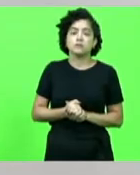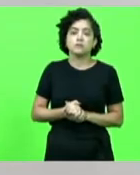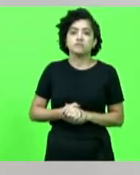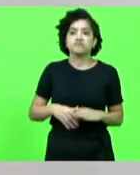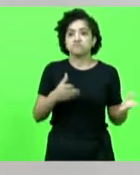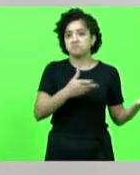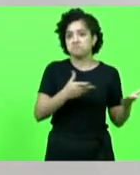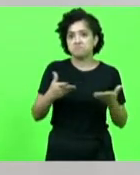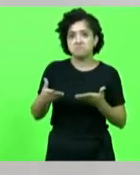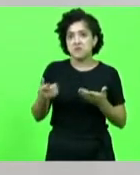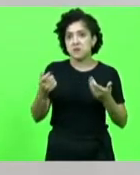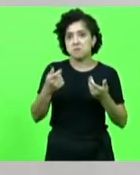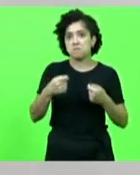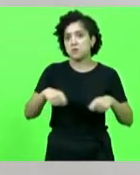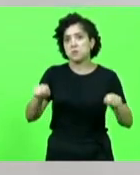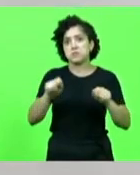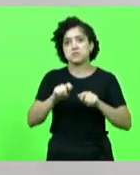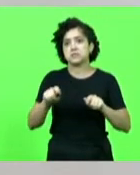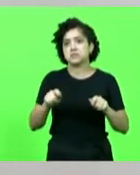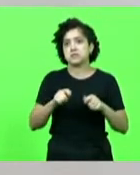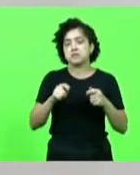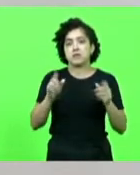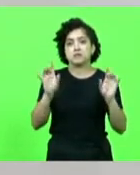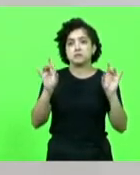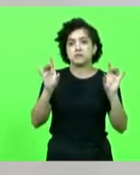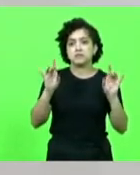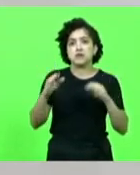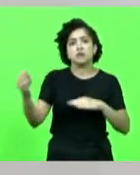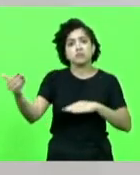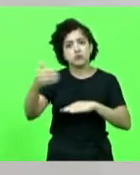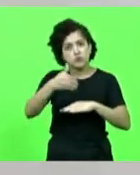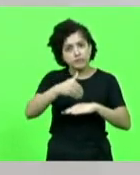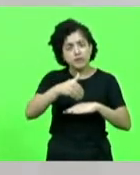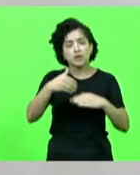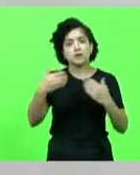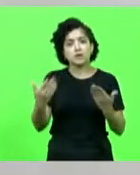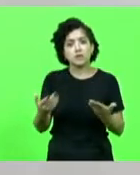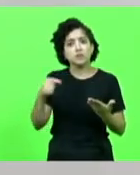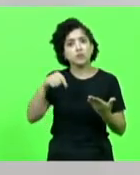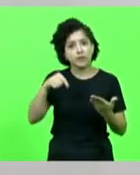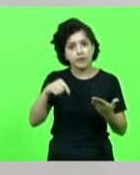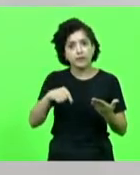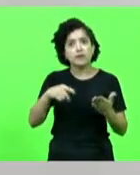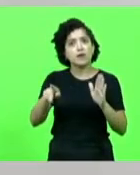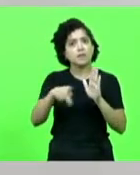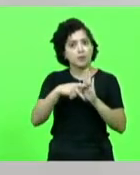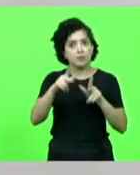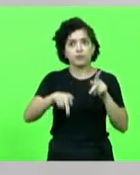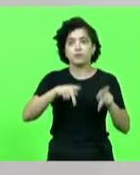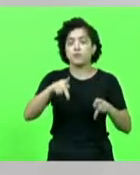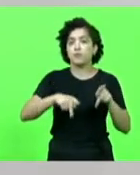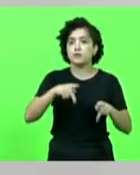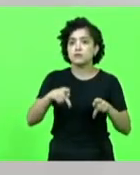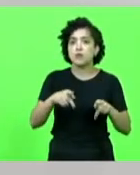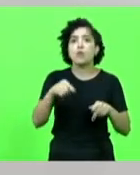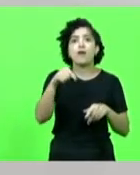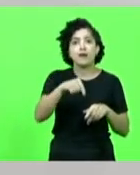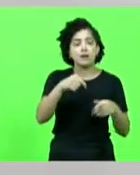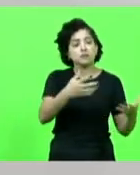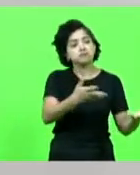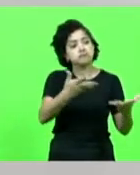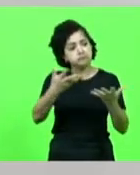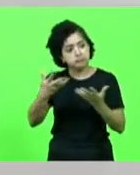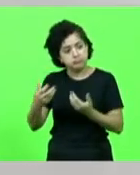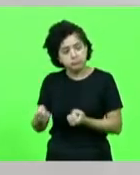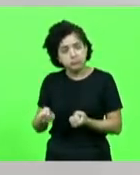não precisa de uma permissão especial. As pessoas vêm aqui e entram, porque aqui é a casa do povo. É aqui onde nós temos que receber as pessoas,